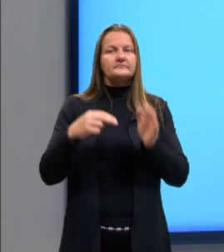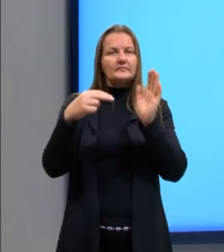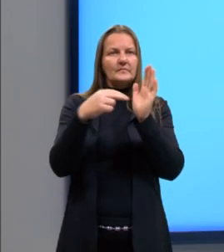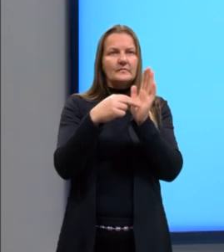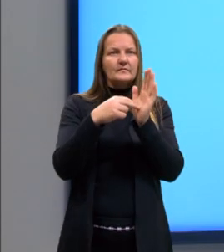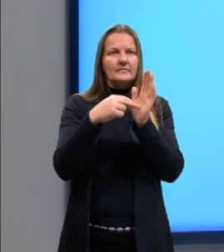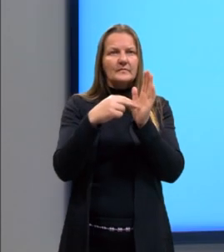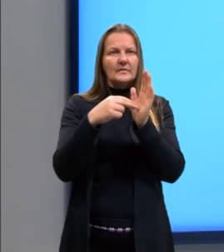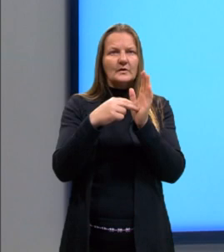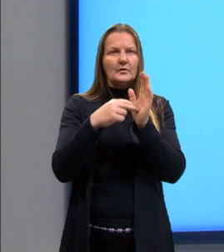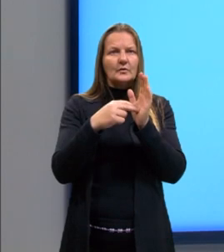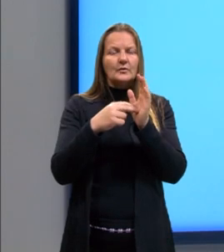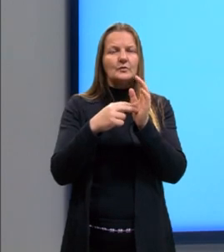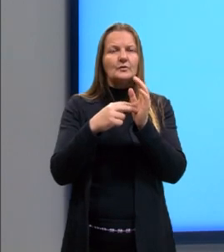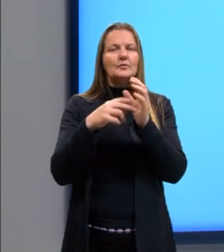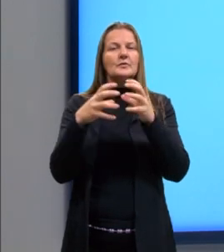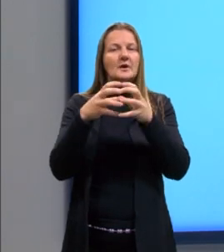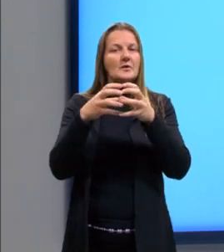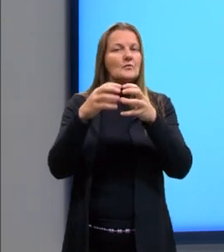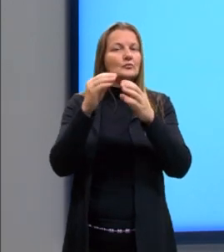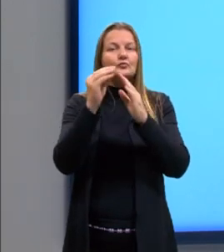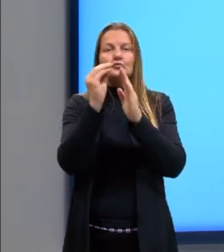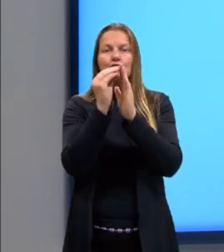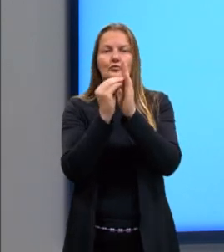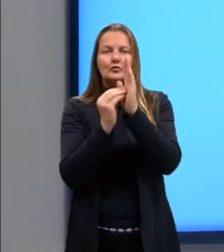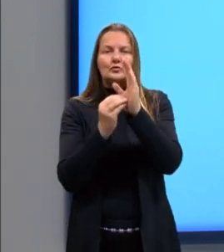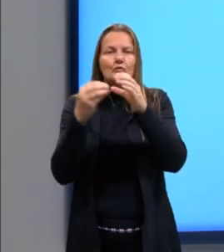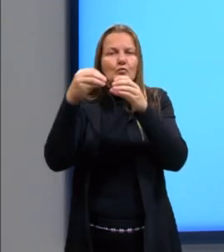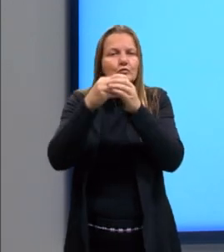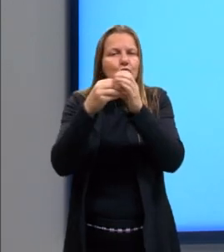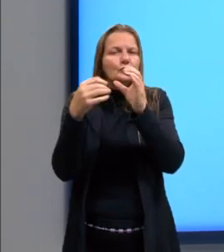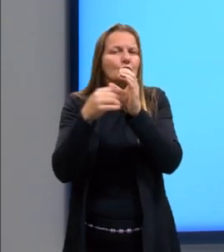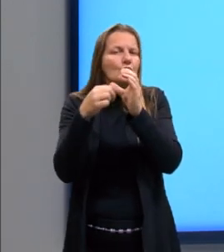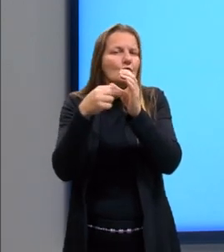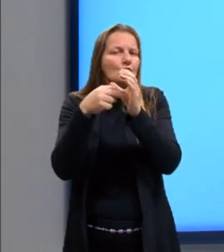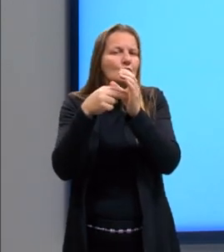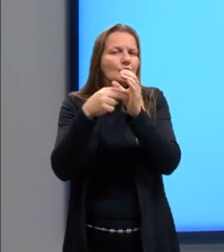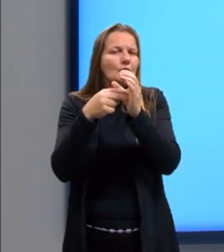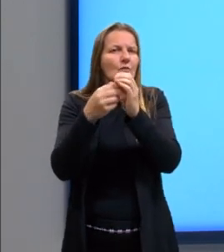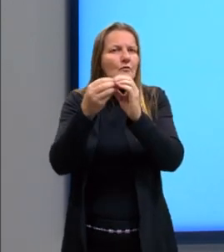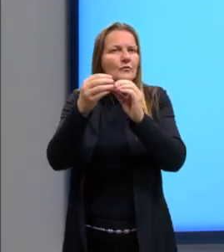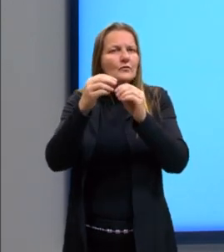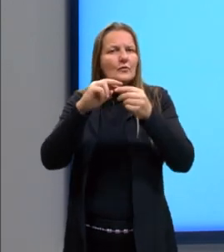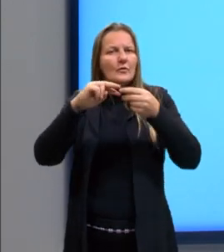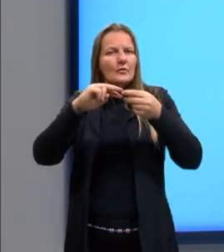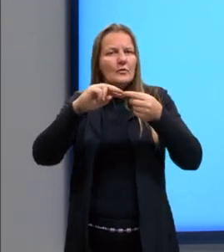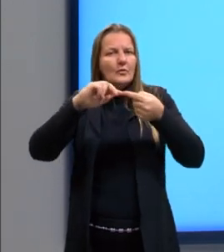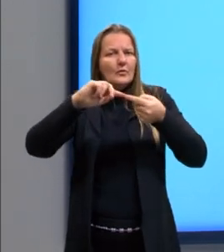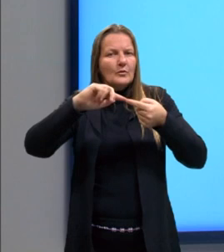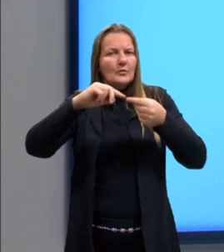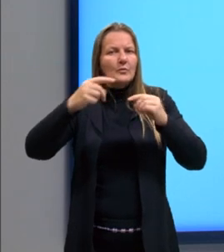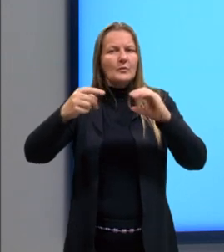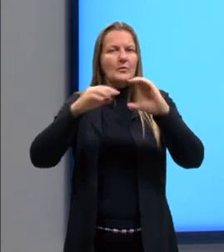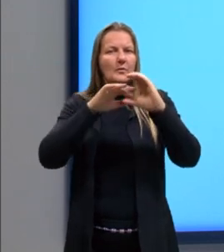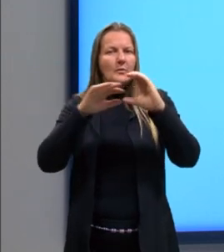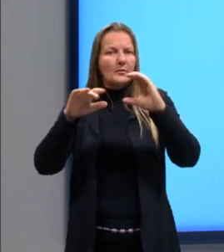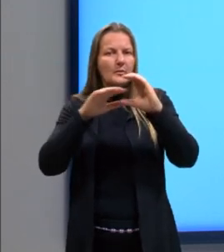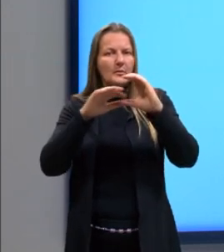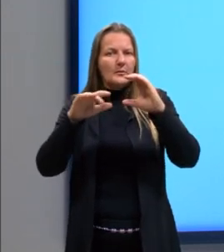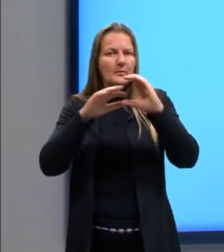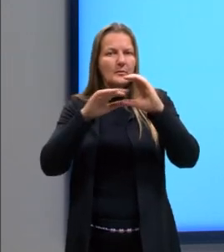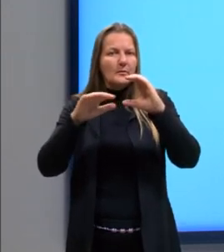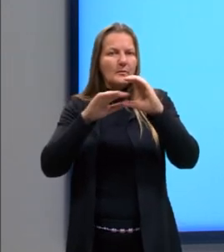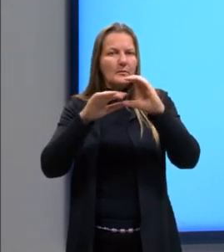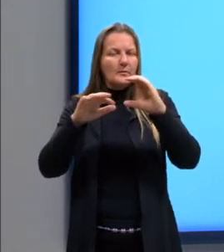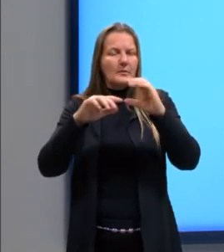tem a informação, lembra? Então, a informação sendo trazida para o citoplasma através